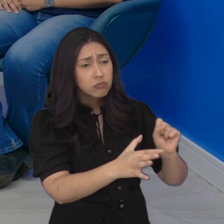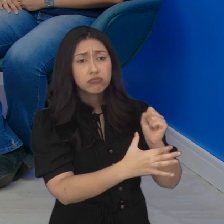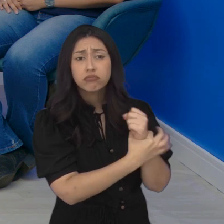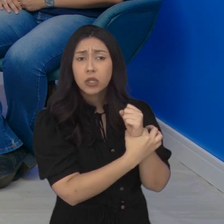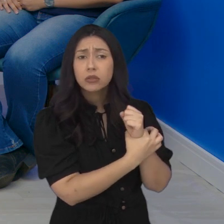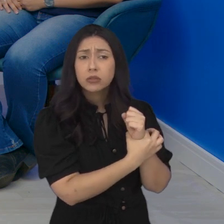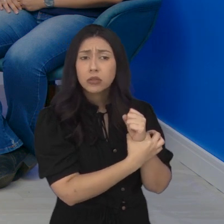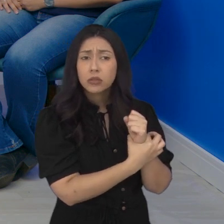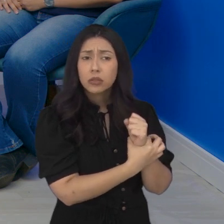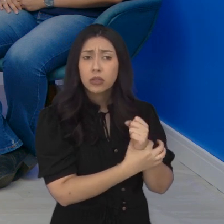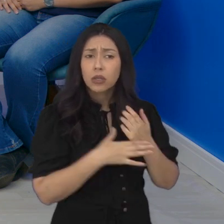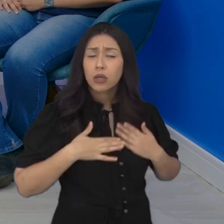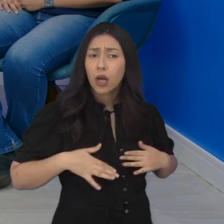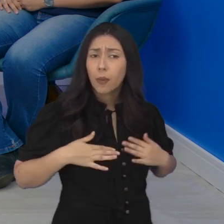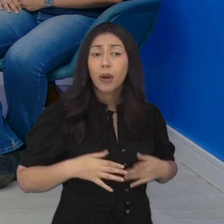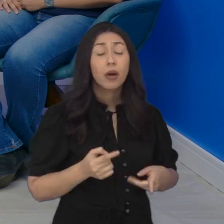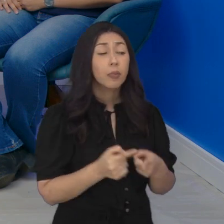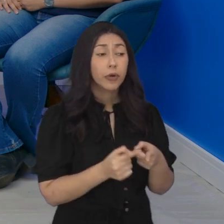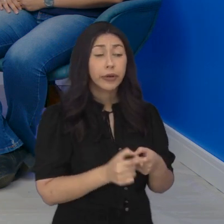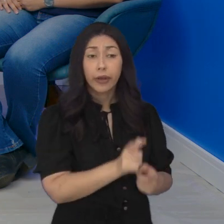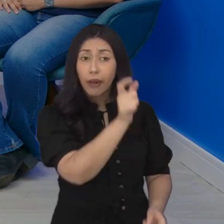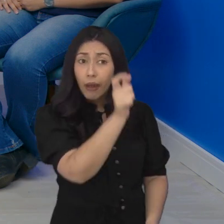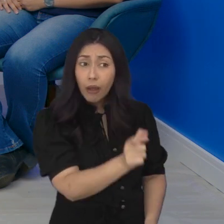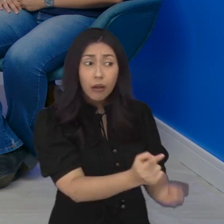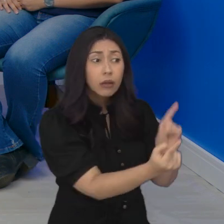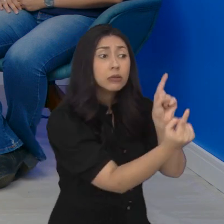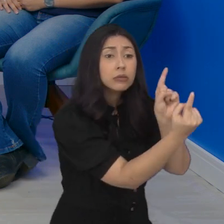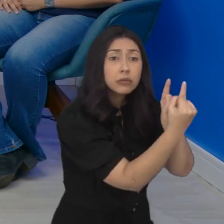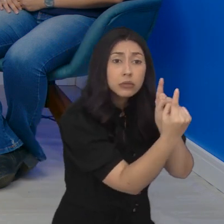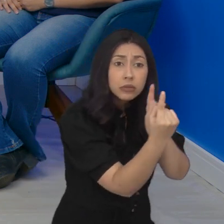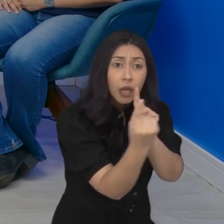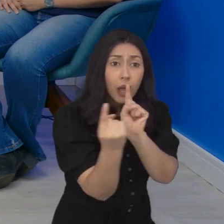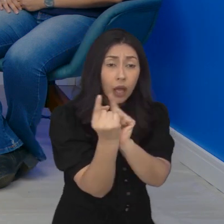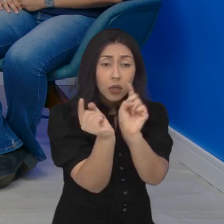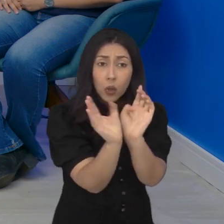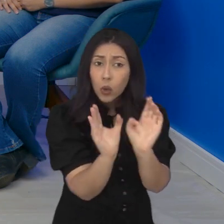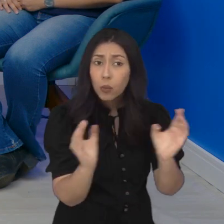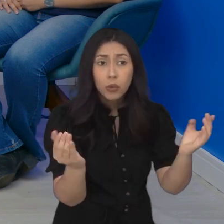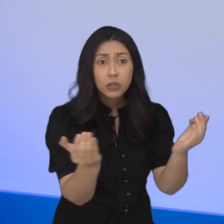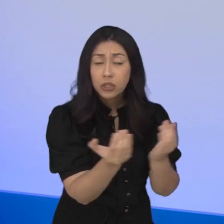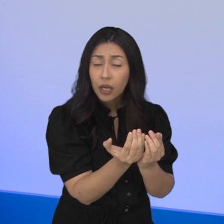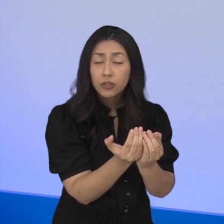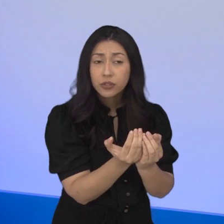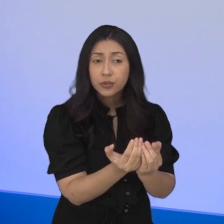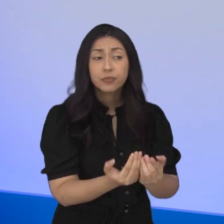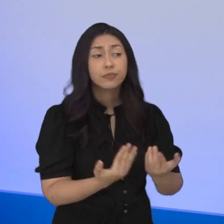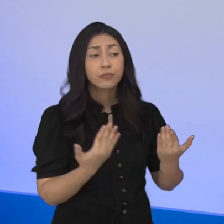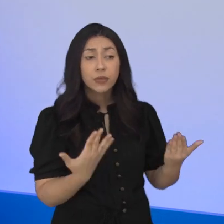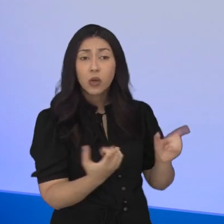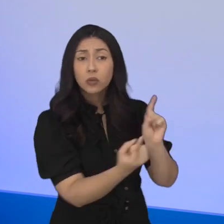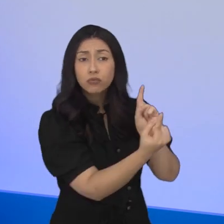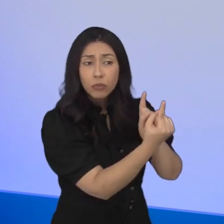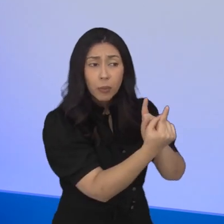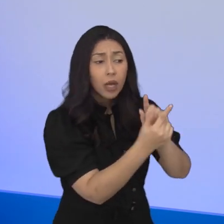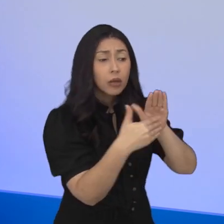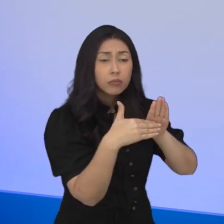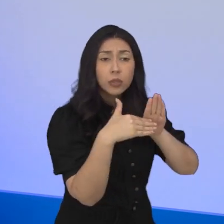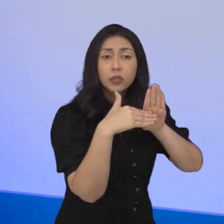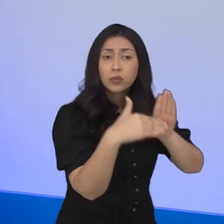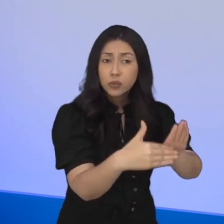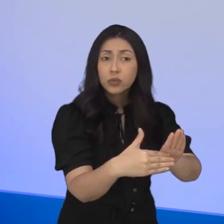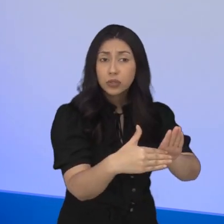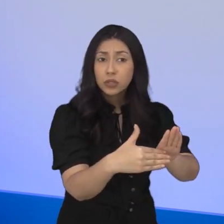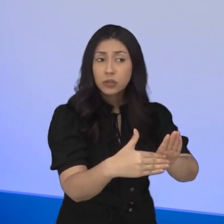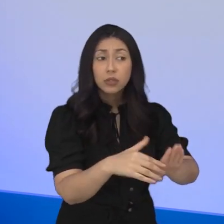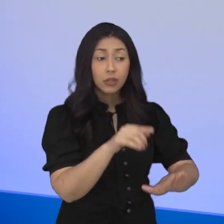O servidor, ele é o servir ao público, atender as necessidades da comunidade. E esse atendimento da necessidade,